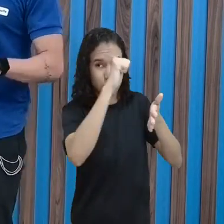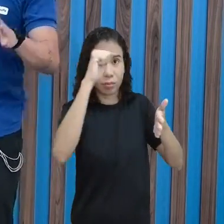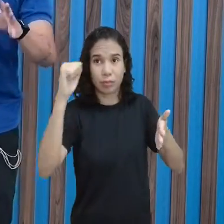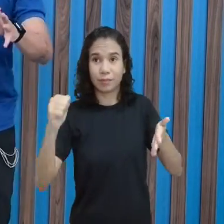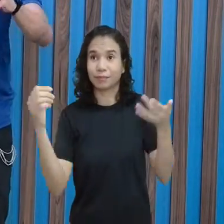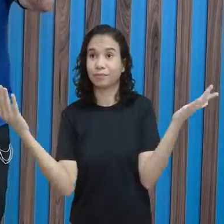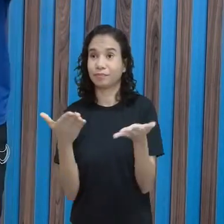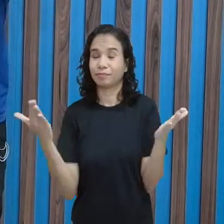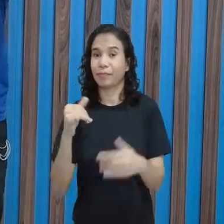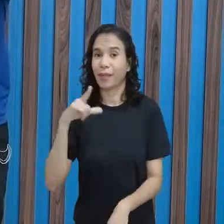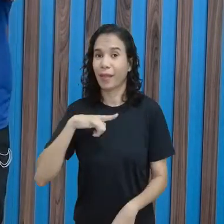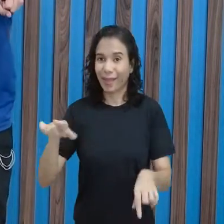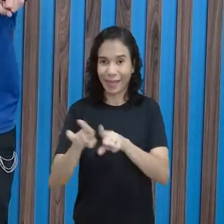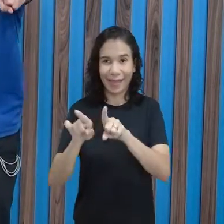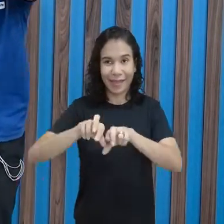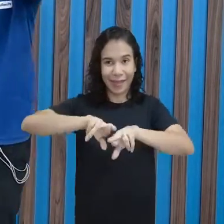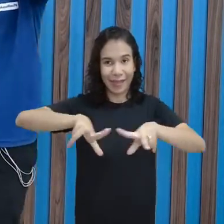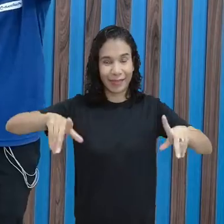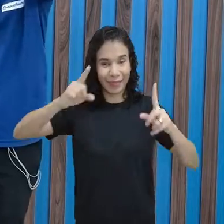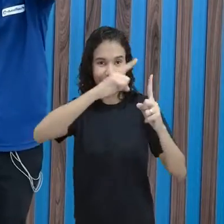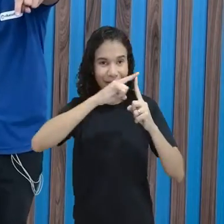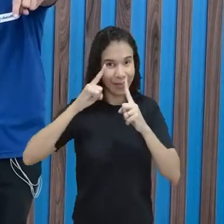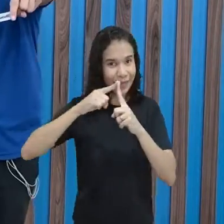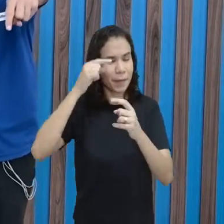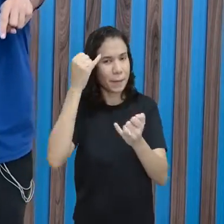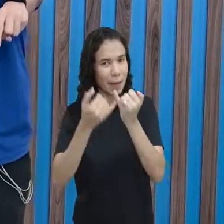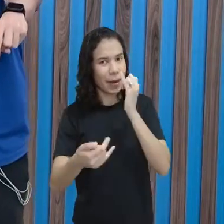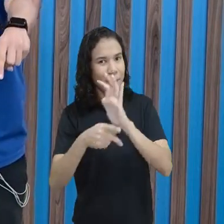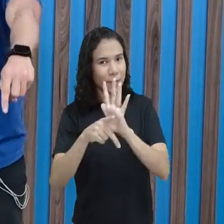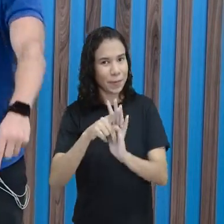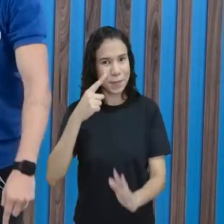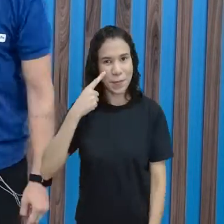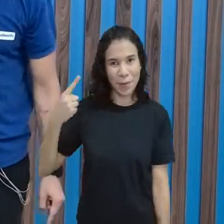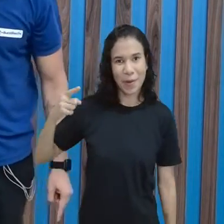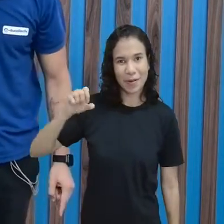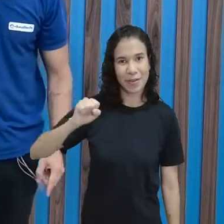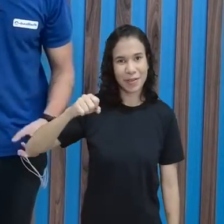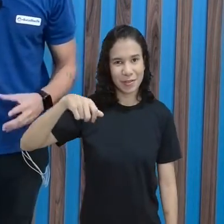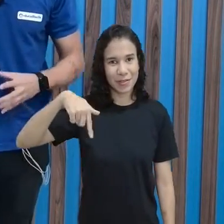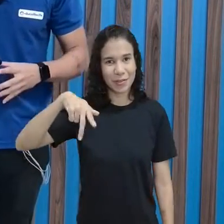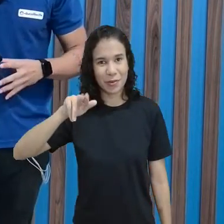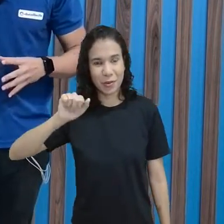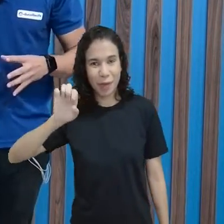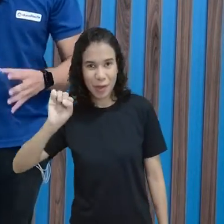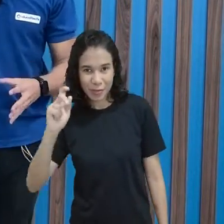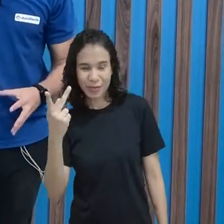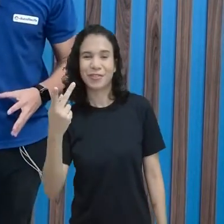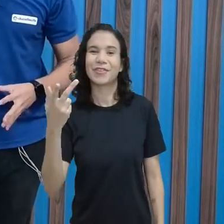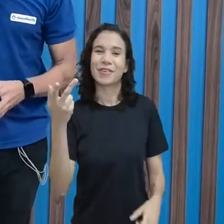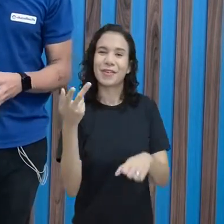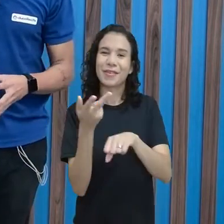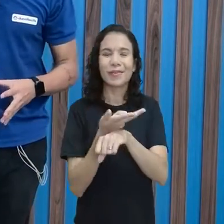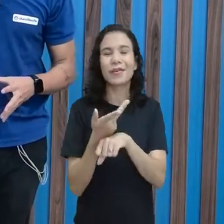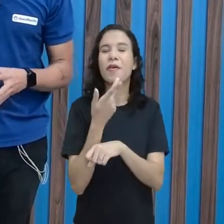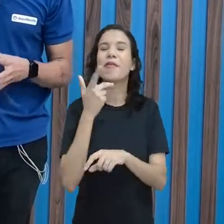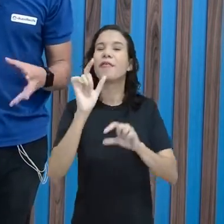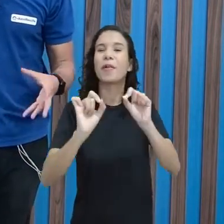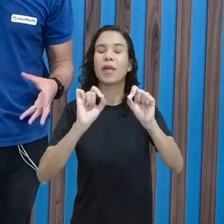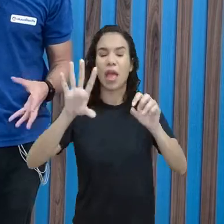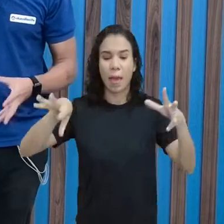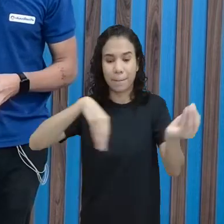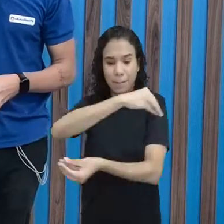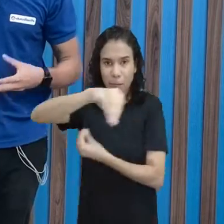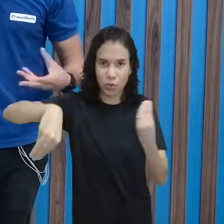E agora tem uma outra modalidade que é bem parecida com o squash. E aí, eu costumo dizer que é uma